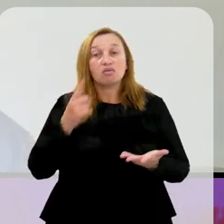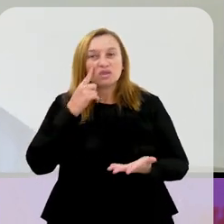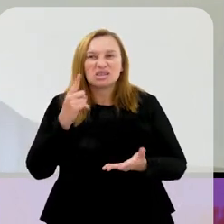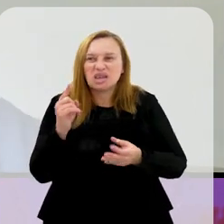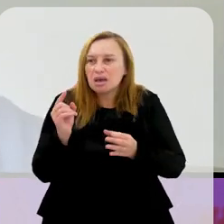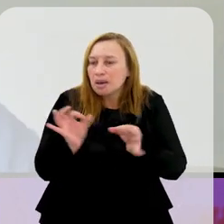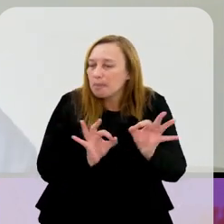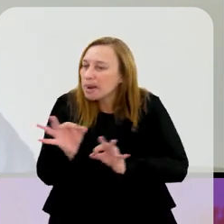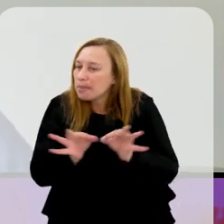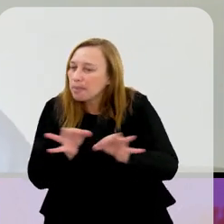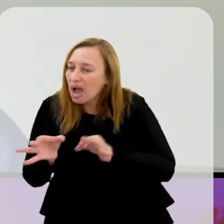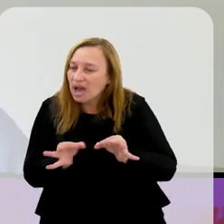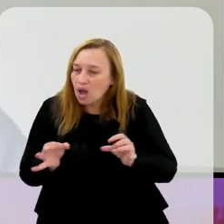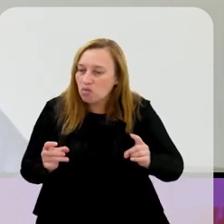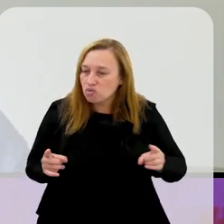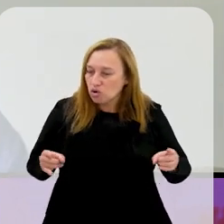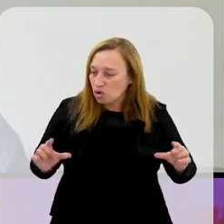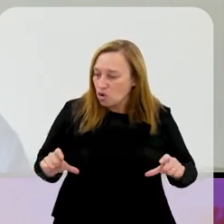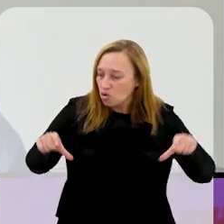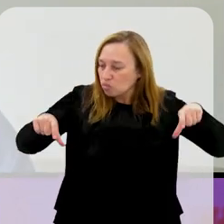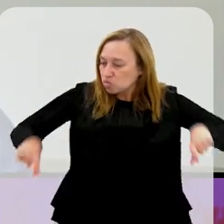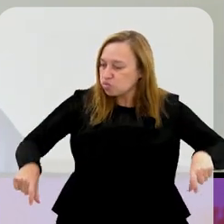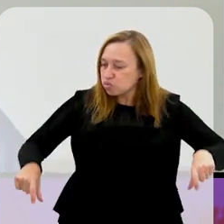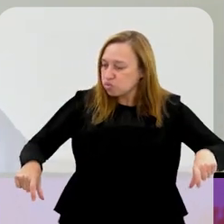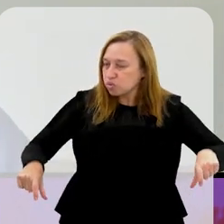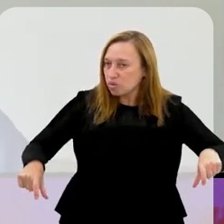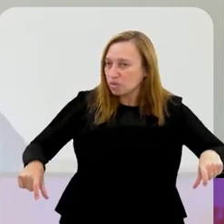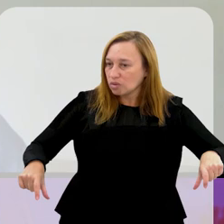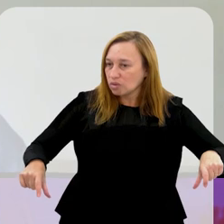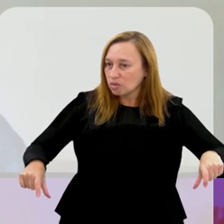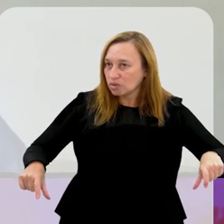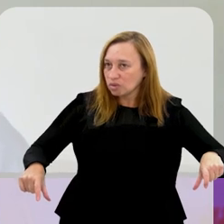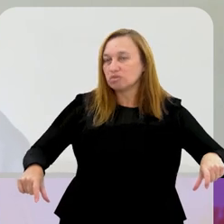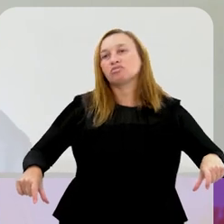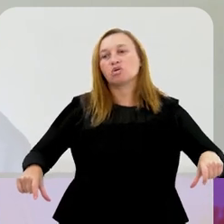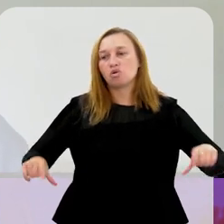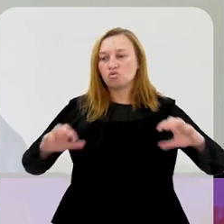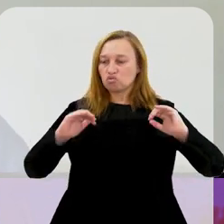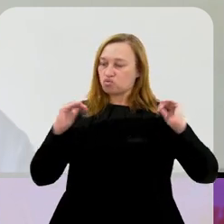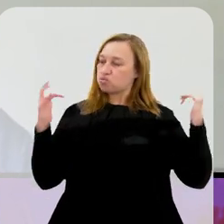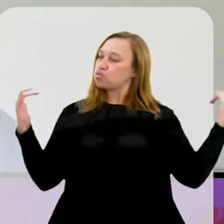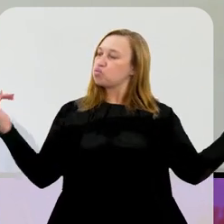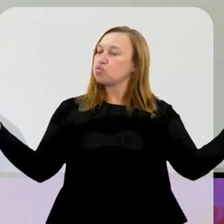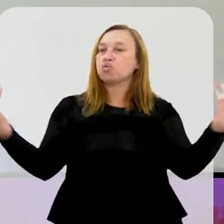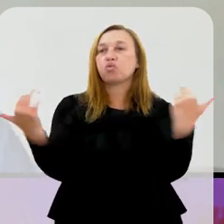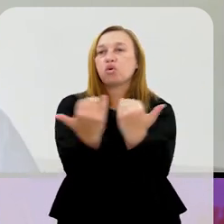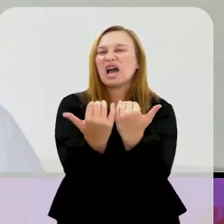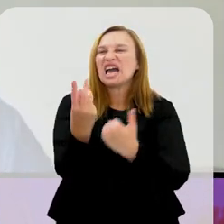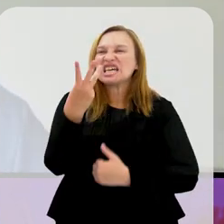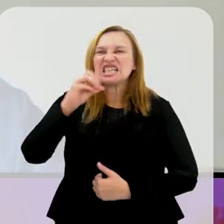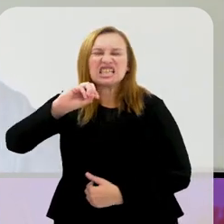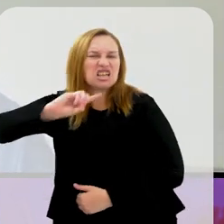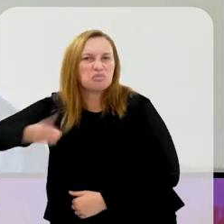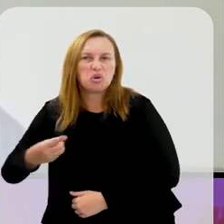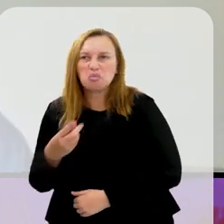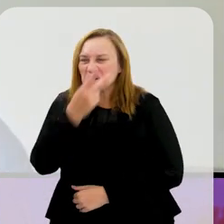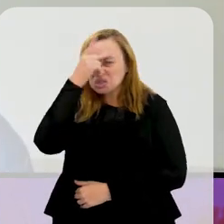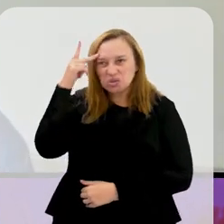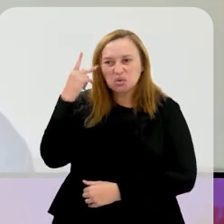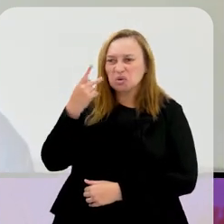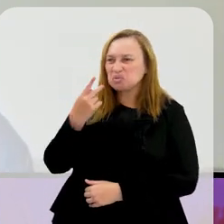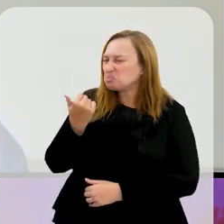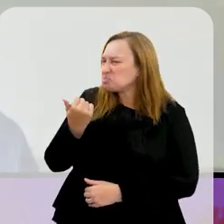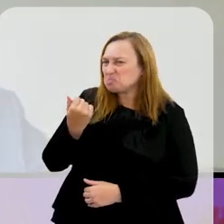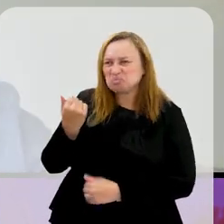arenas com bom gramado, com boa estrutura de arquibancada, com capacidade para 30 mil